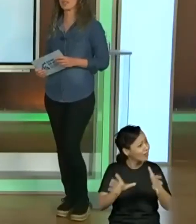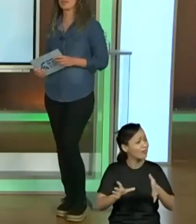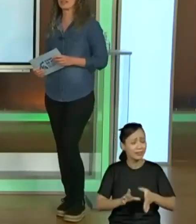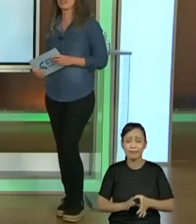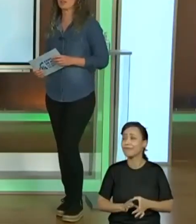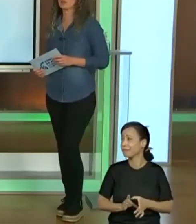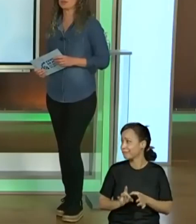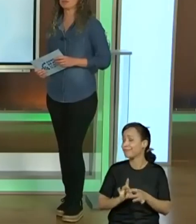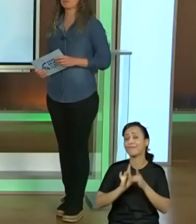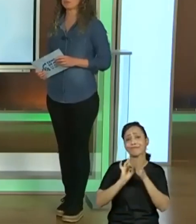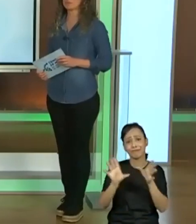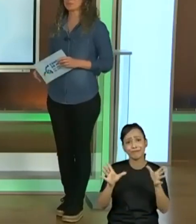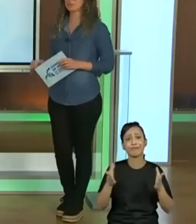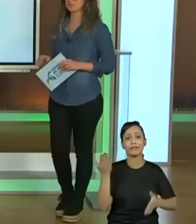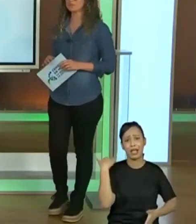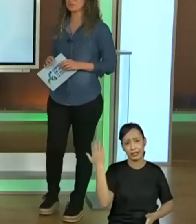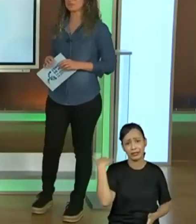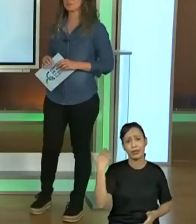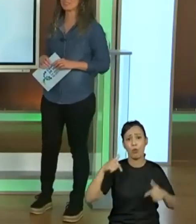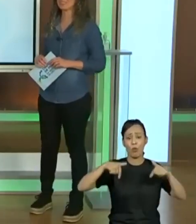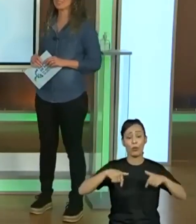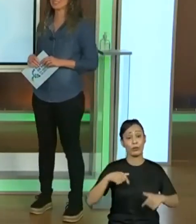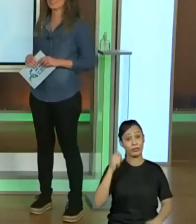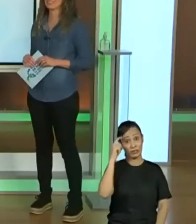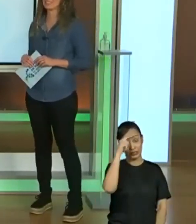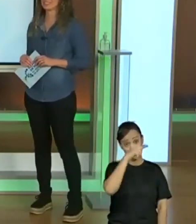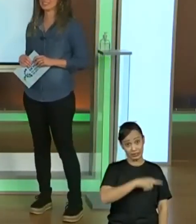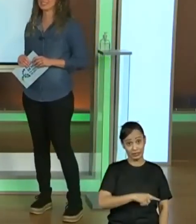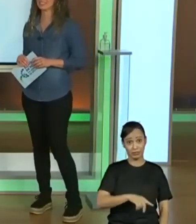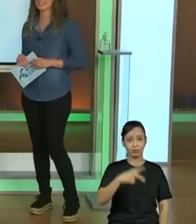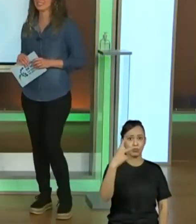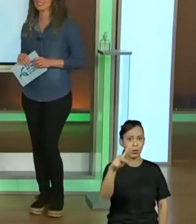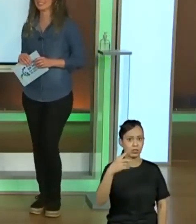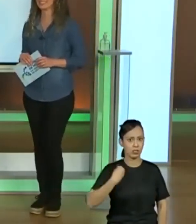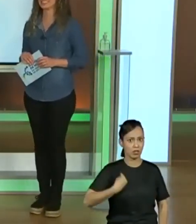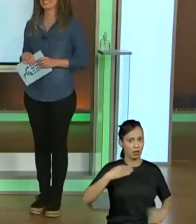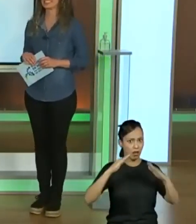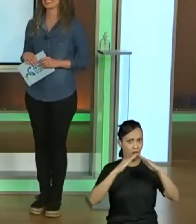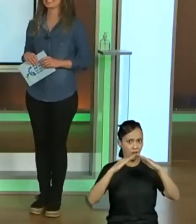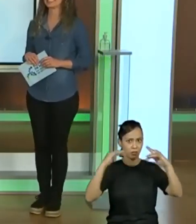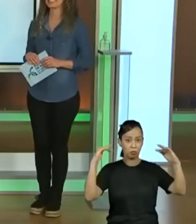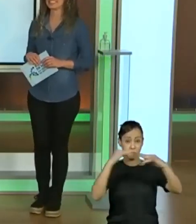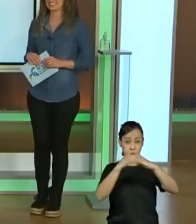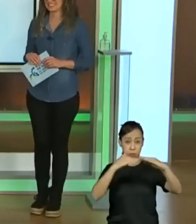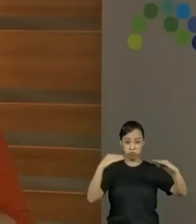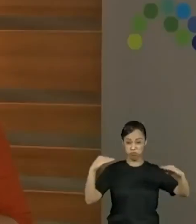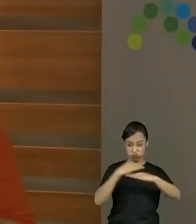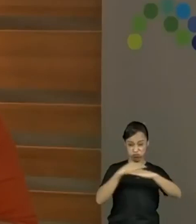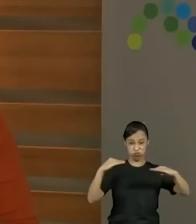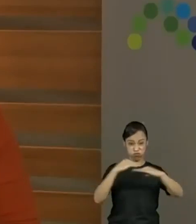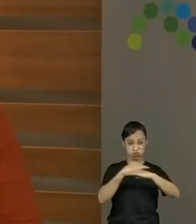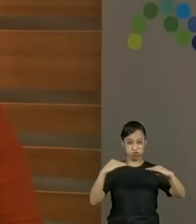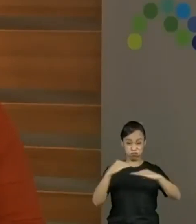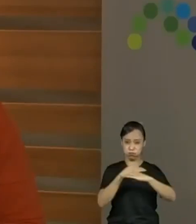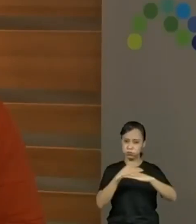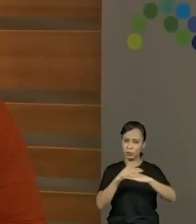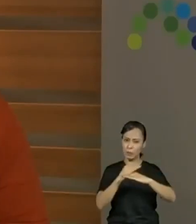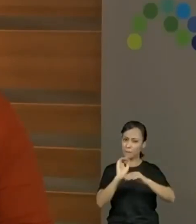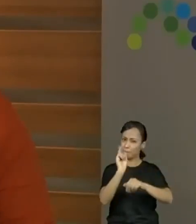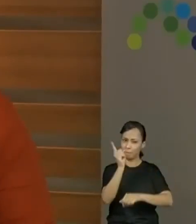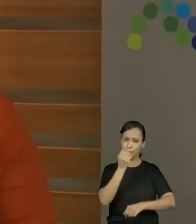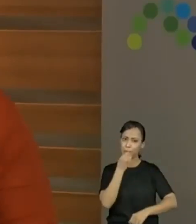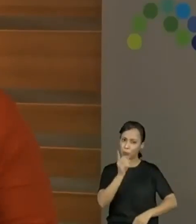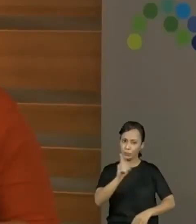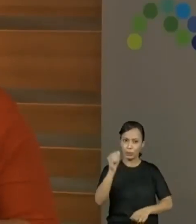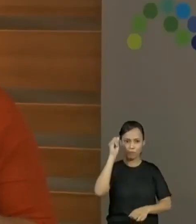ainda conseguia brincar na rua. Tá? Então, você que mora aí nas cidades grandes, em grandes movimentos, procura um outro espaço para brincar, a gente